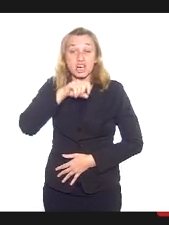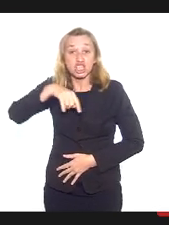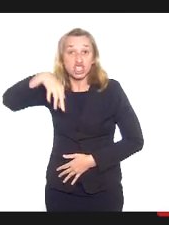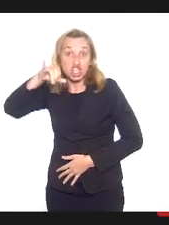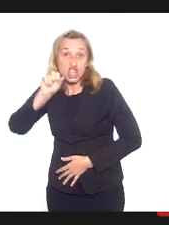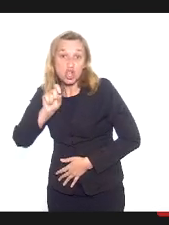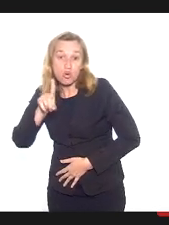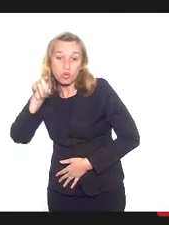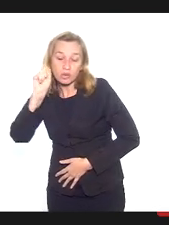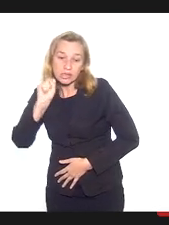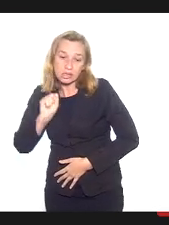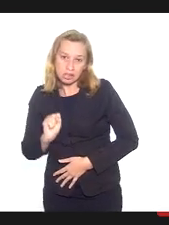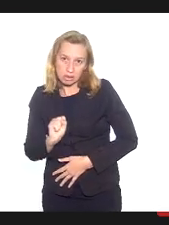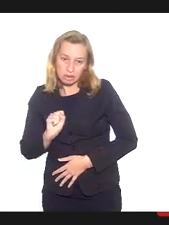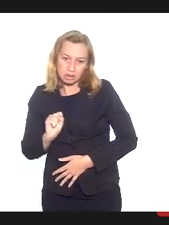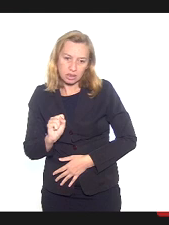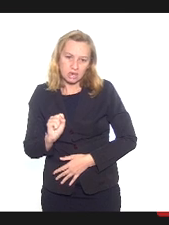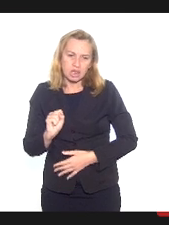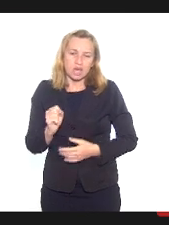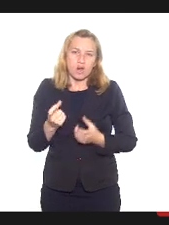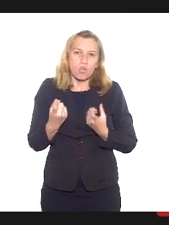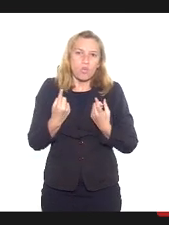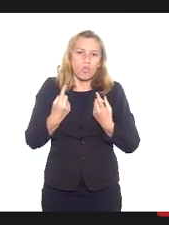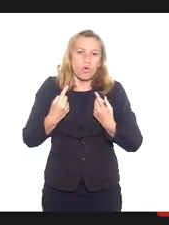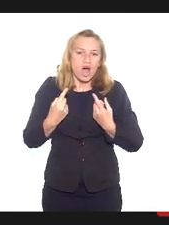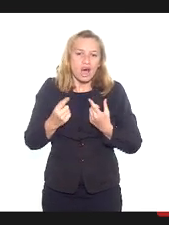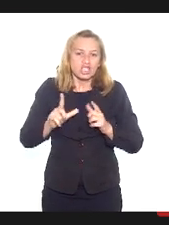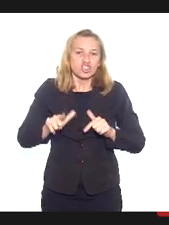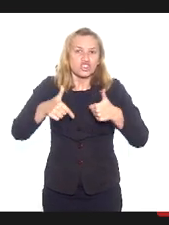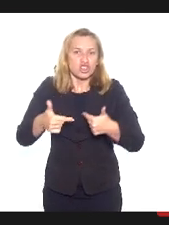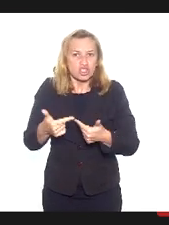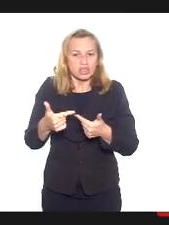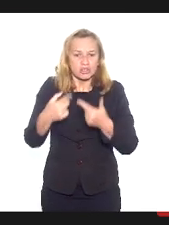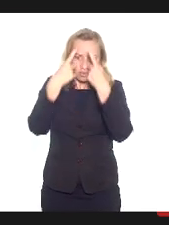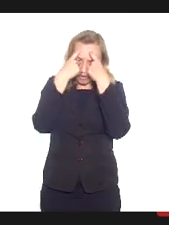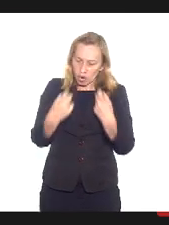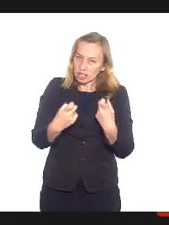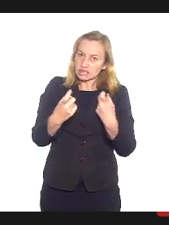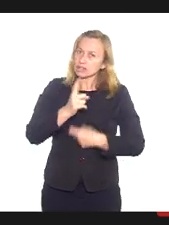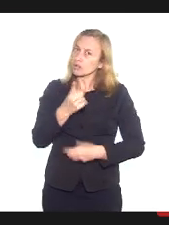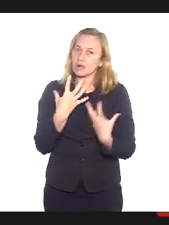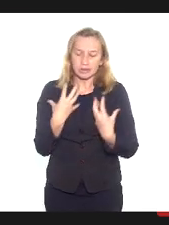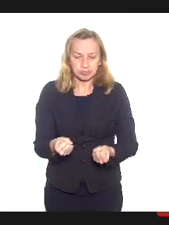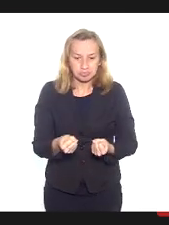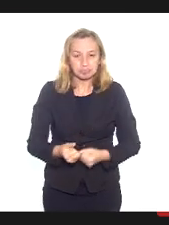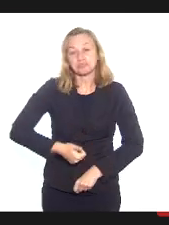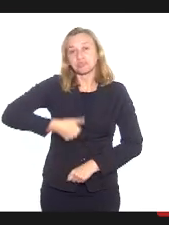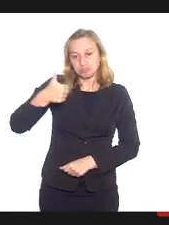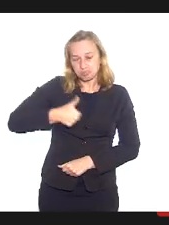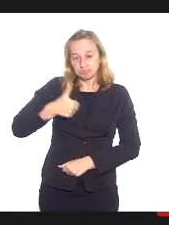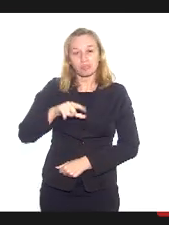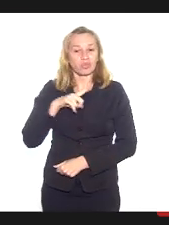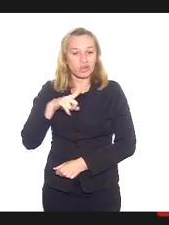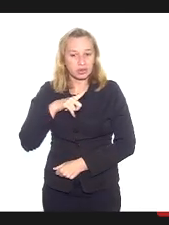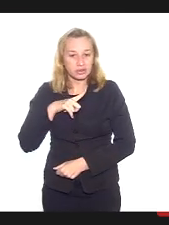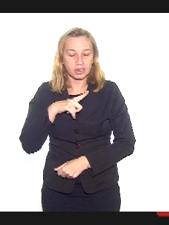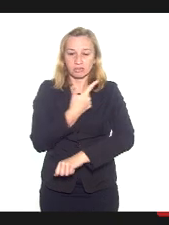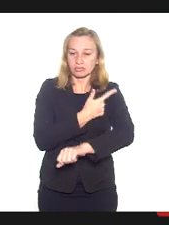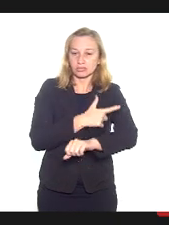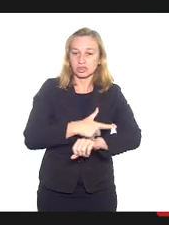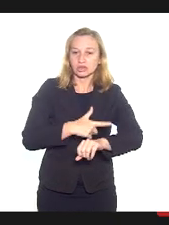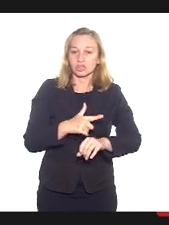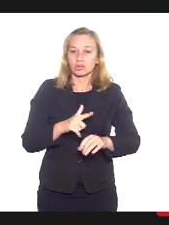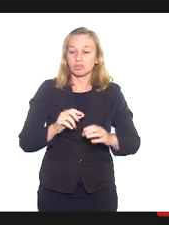palavras, se torna um ato de violência, então isso é algo inconcebível. Então, em primeiro lugar, existe uma tarefa educacional